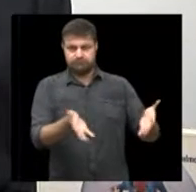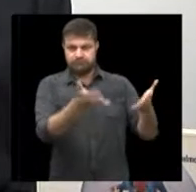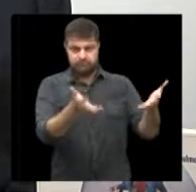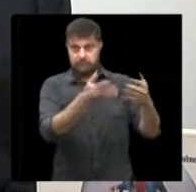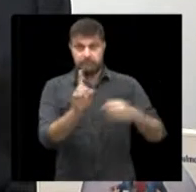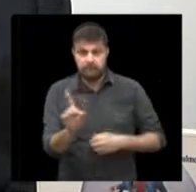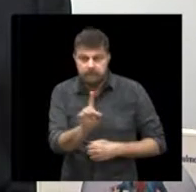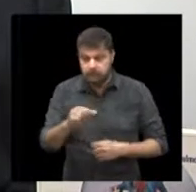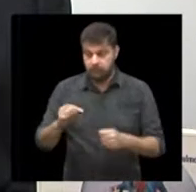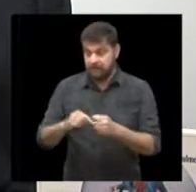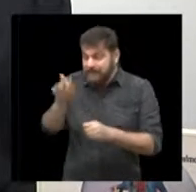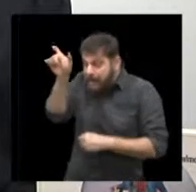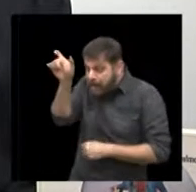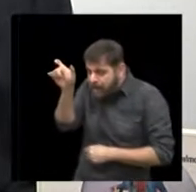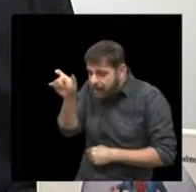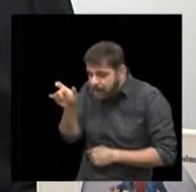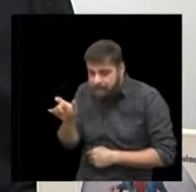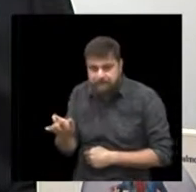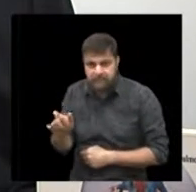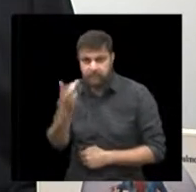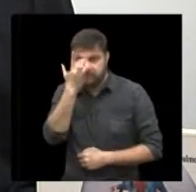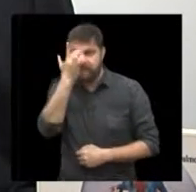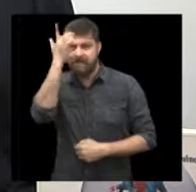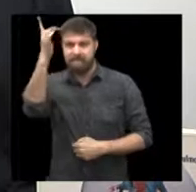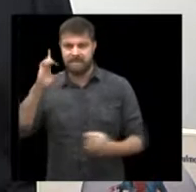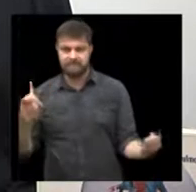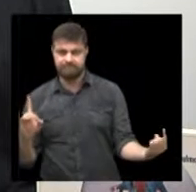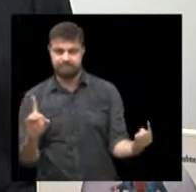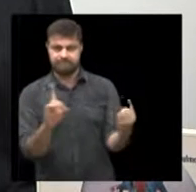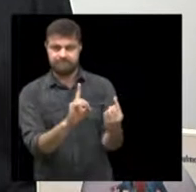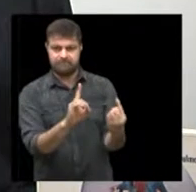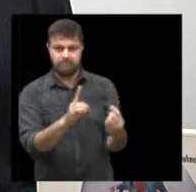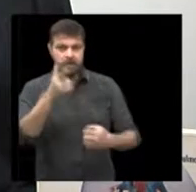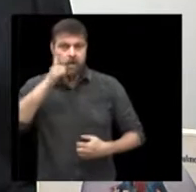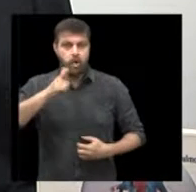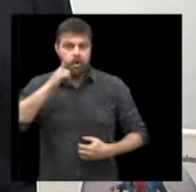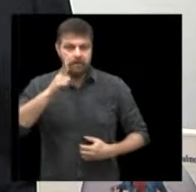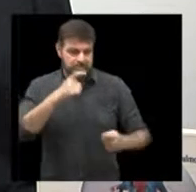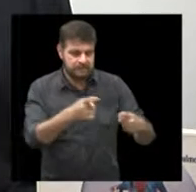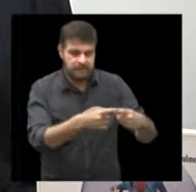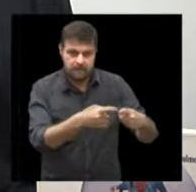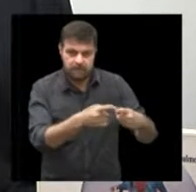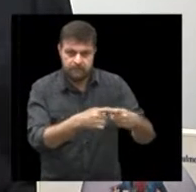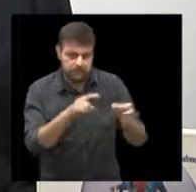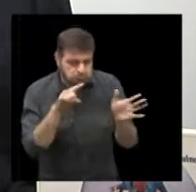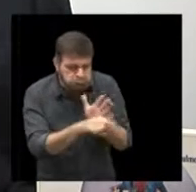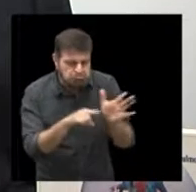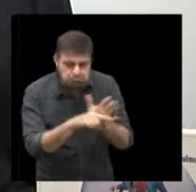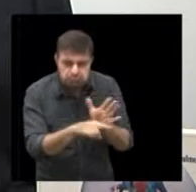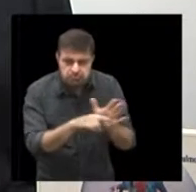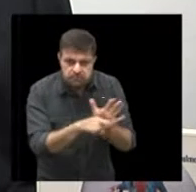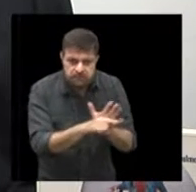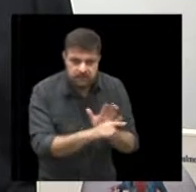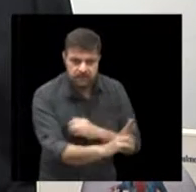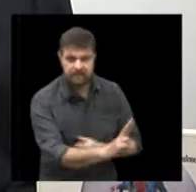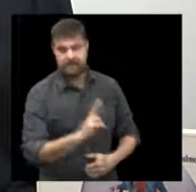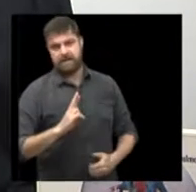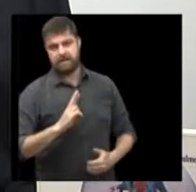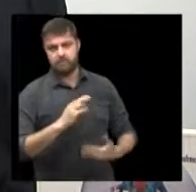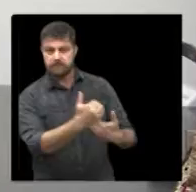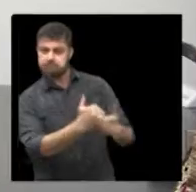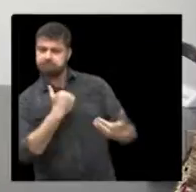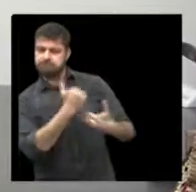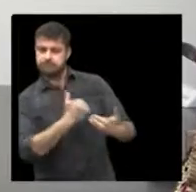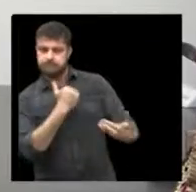mas, simplesmente, que o paciente tenha uma facilidade de chegar ao médico que ele deseja a especialidade e obtenha sua